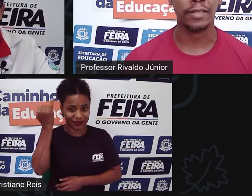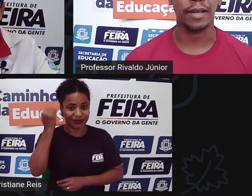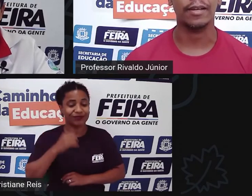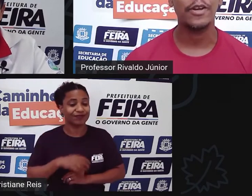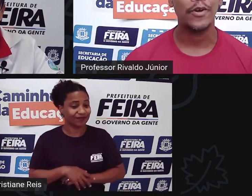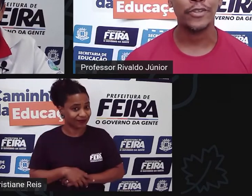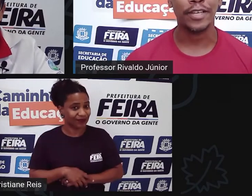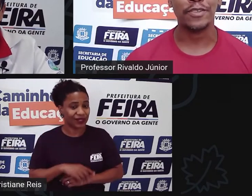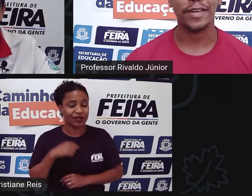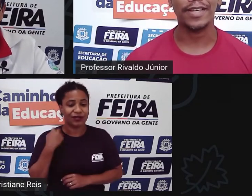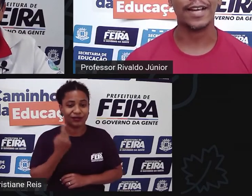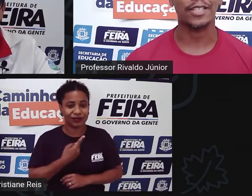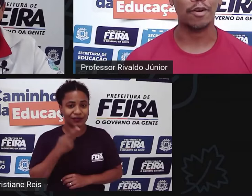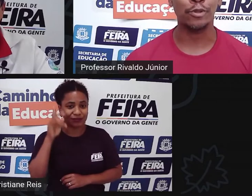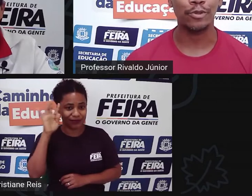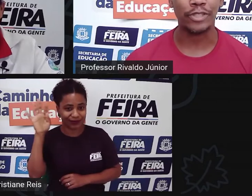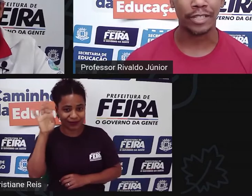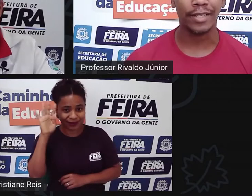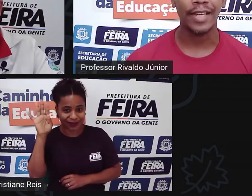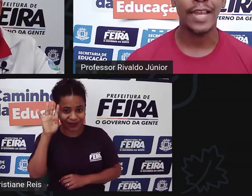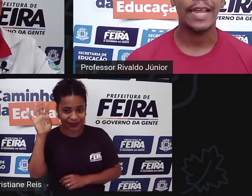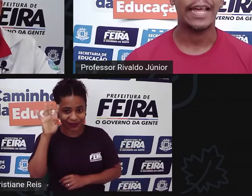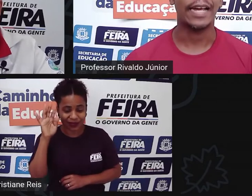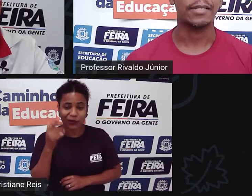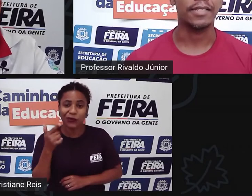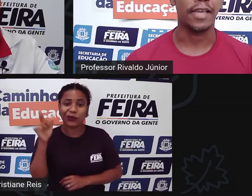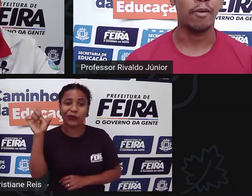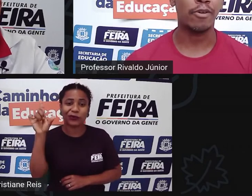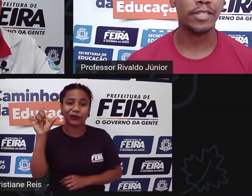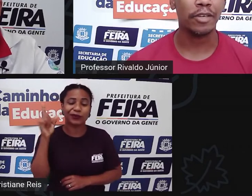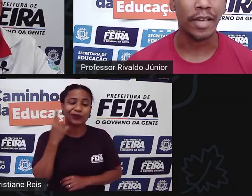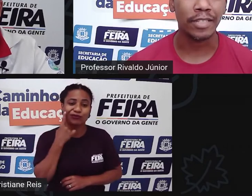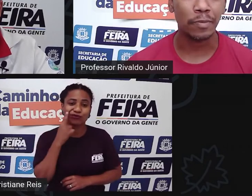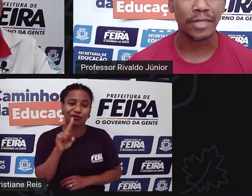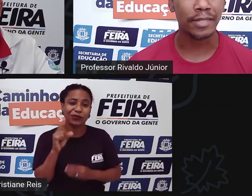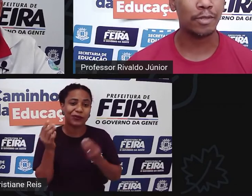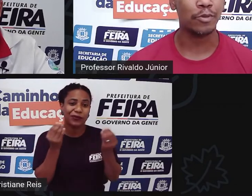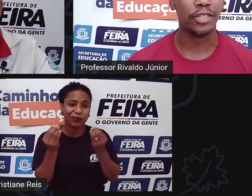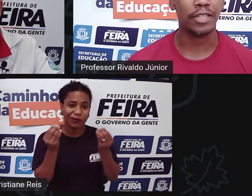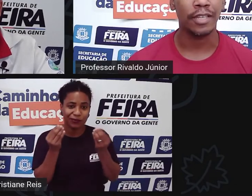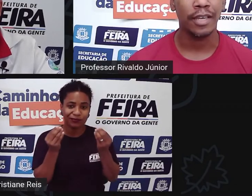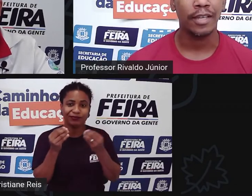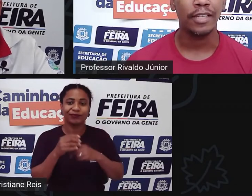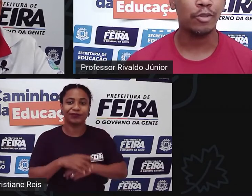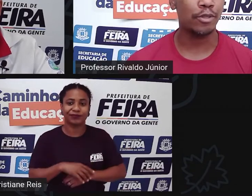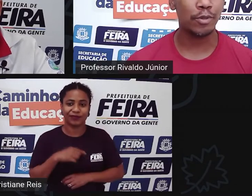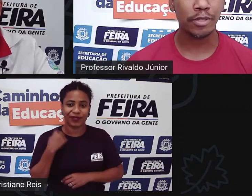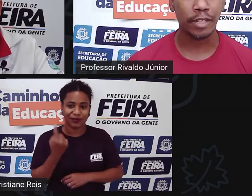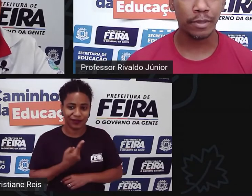inventar onde é que a vai encaixar um outro dia assim é uma coisa que a gente precisa discutir em todos os âmbitos